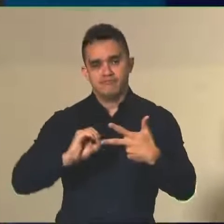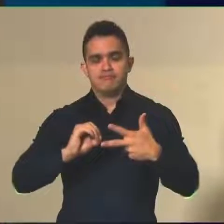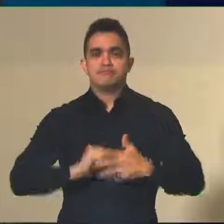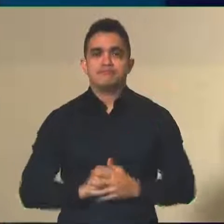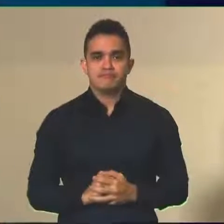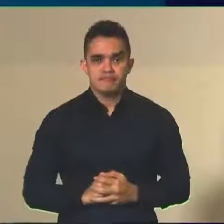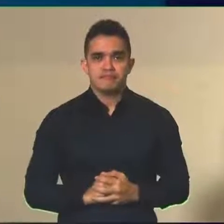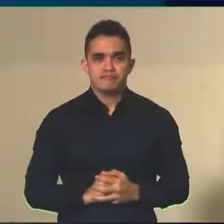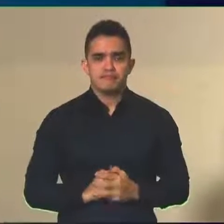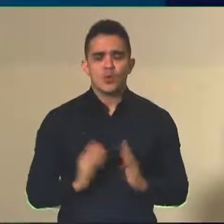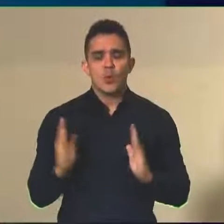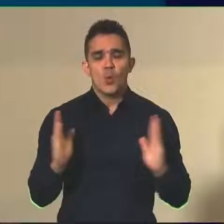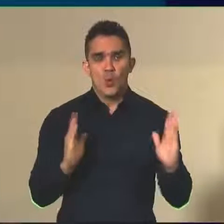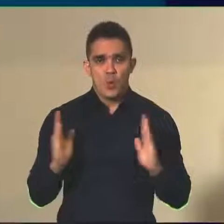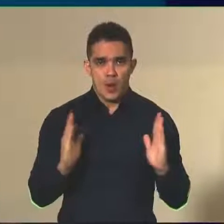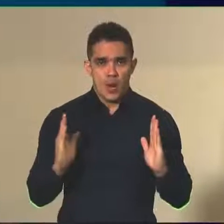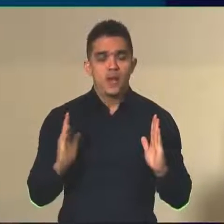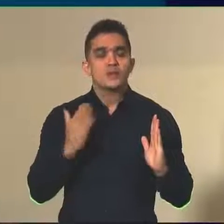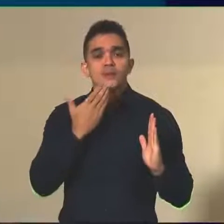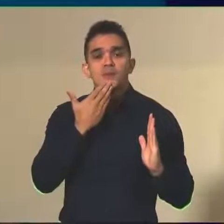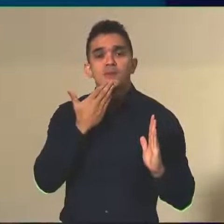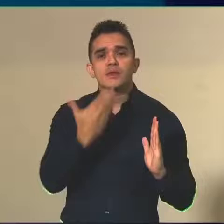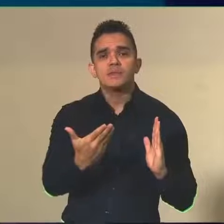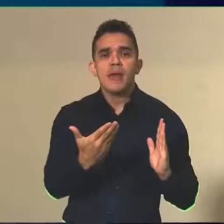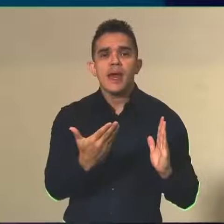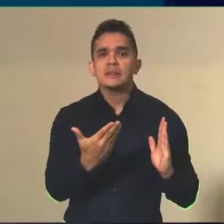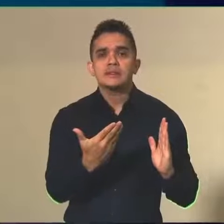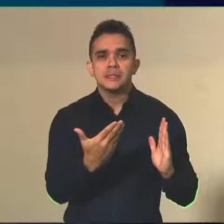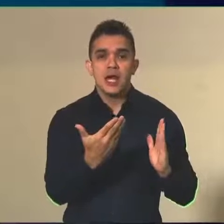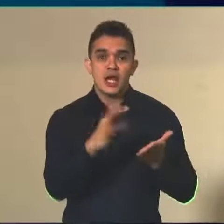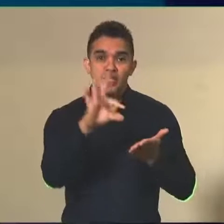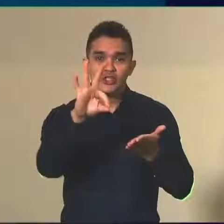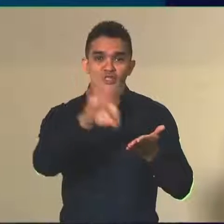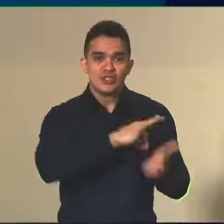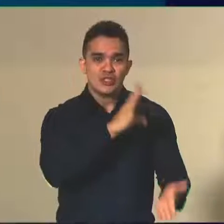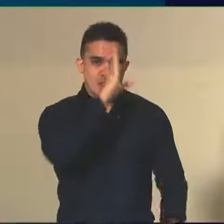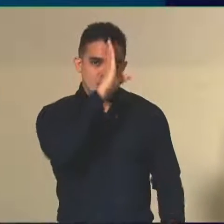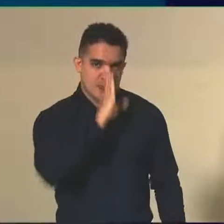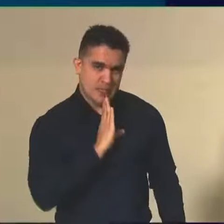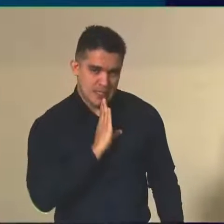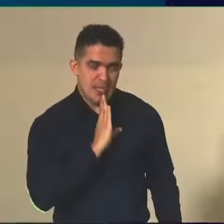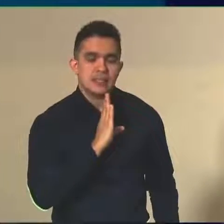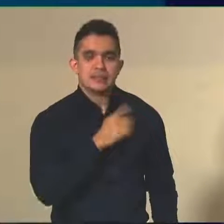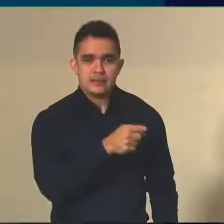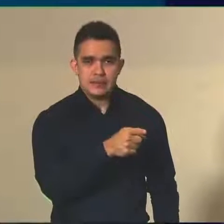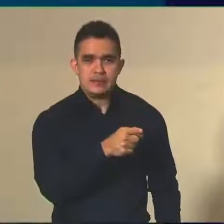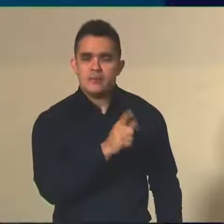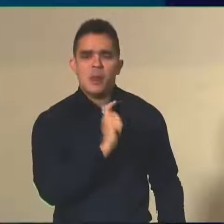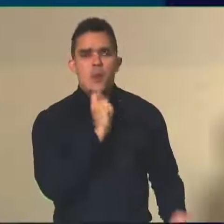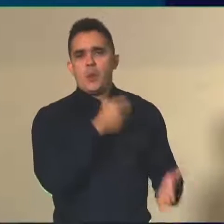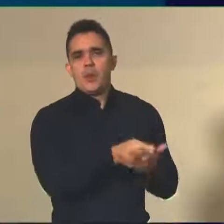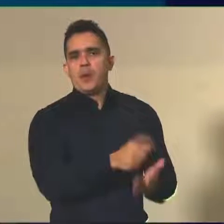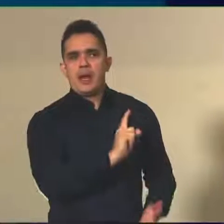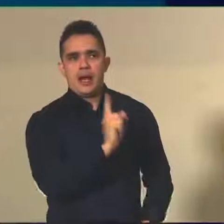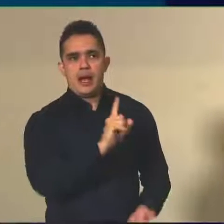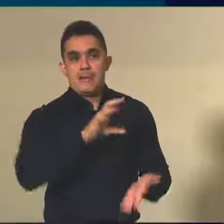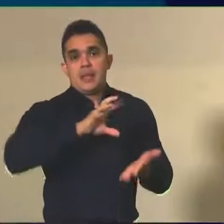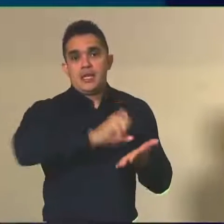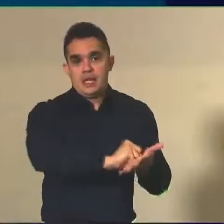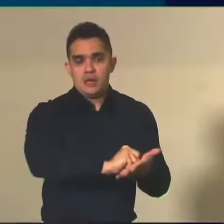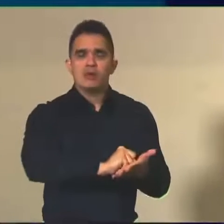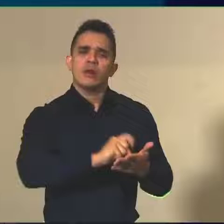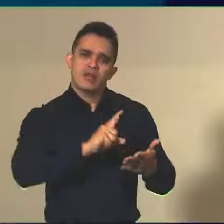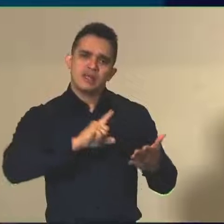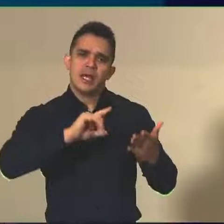um prazo para que seja solicitada a isenção da matrícula, do pagamento da matrícula, com a